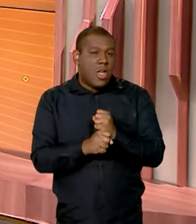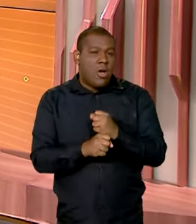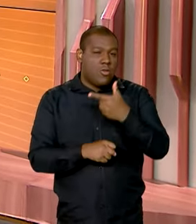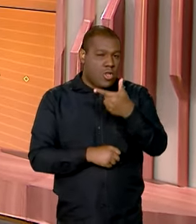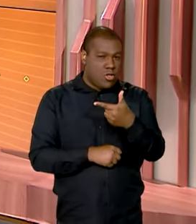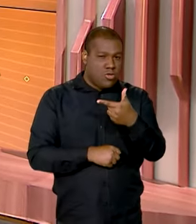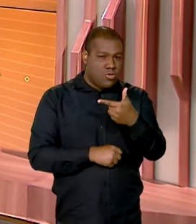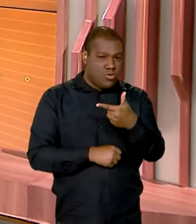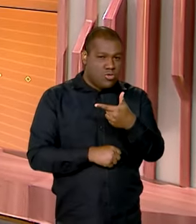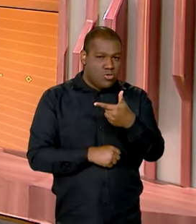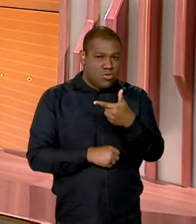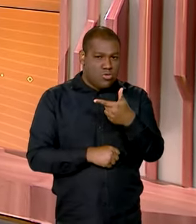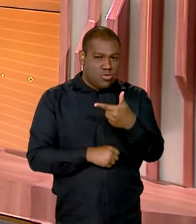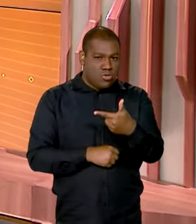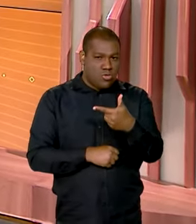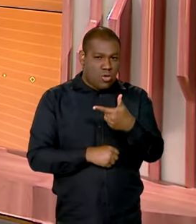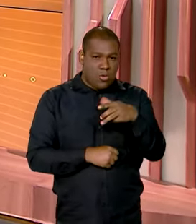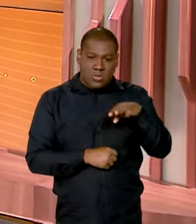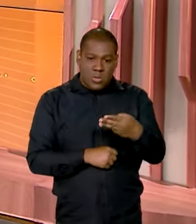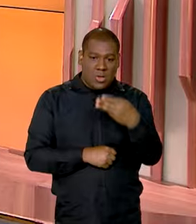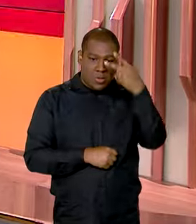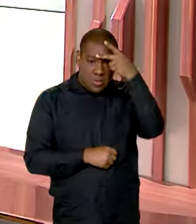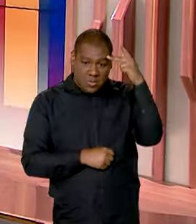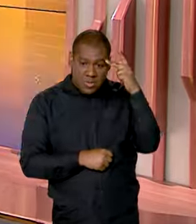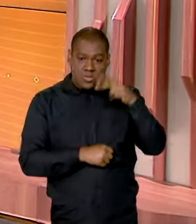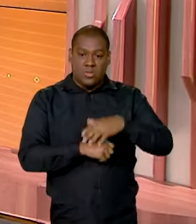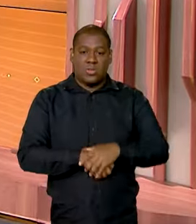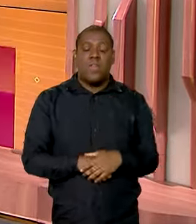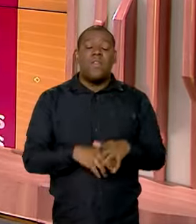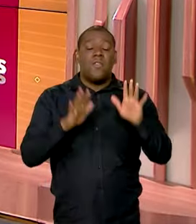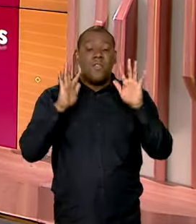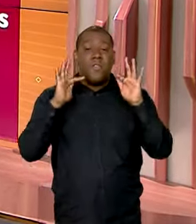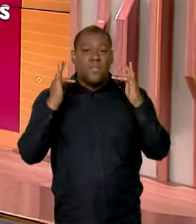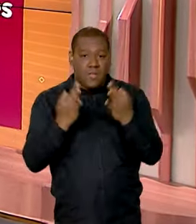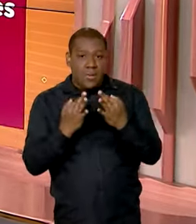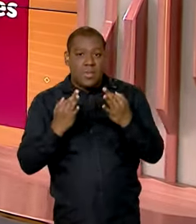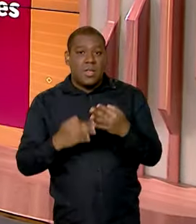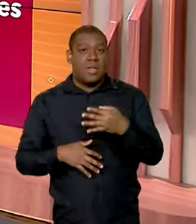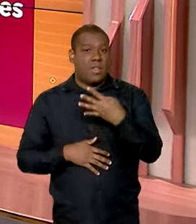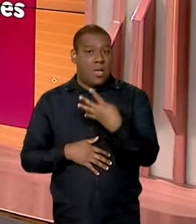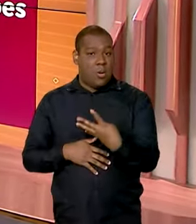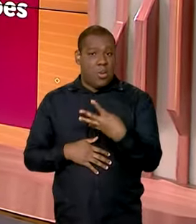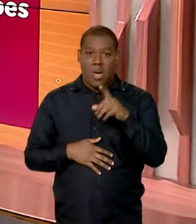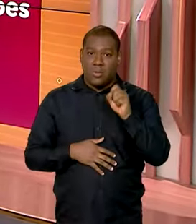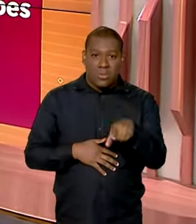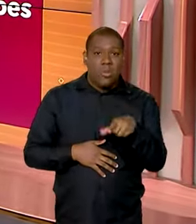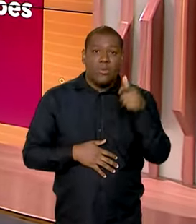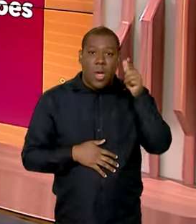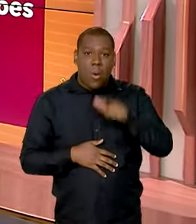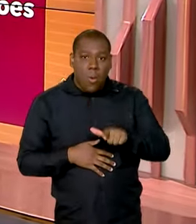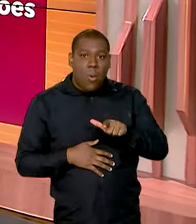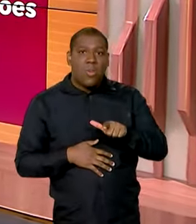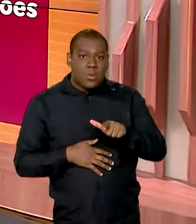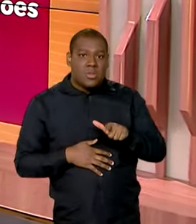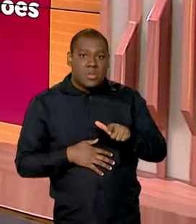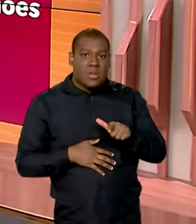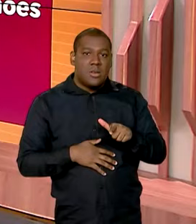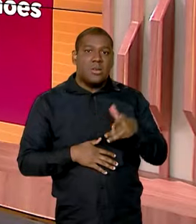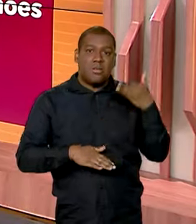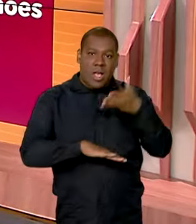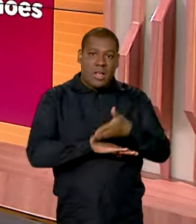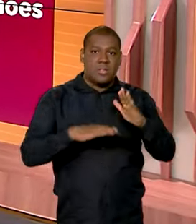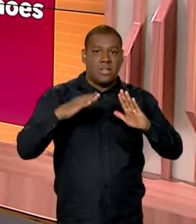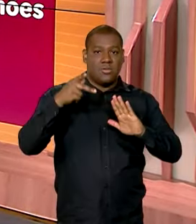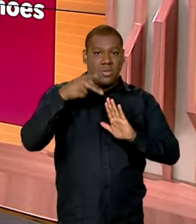4 mil famílias conquistaram imóveis financiados pelo Minha Casa Minha Vida. Olha aí que maravilha. Com